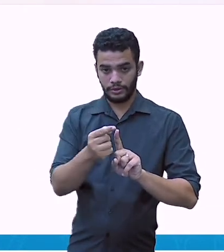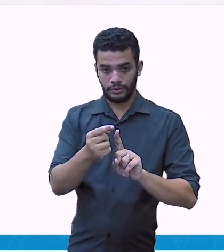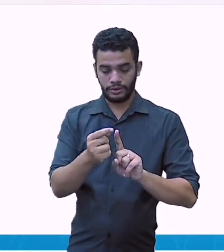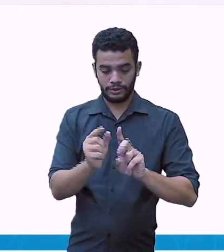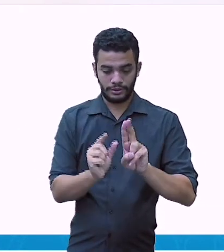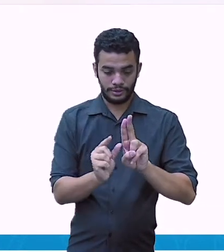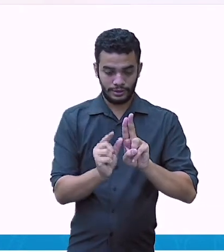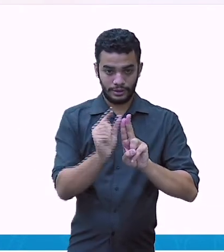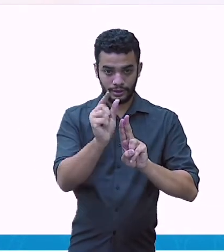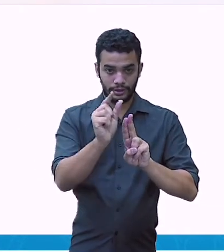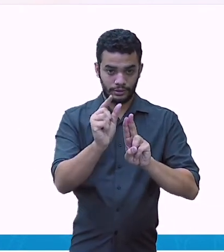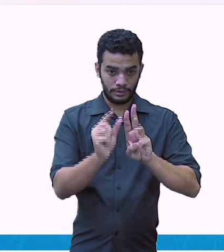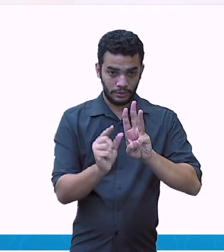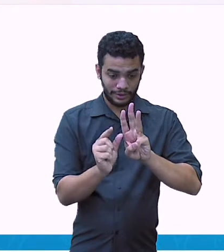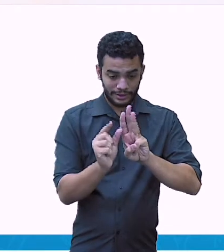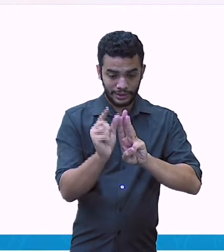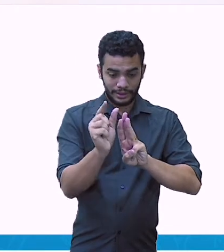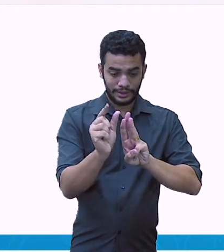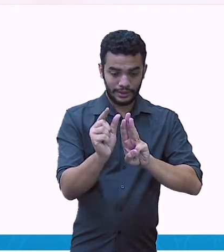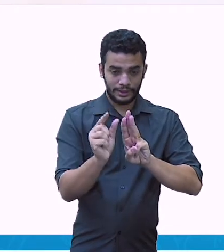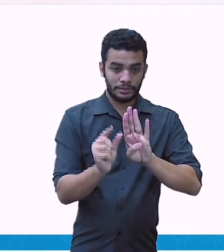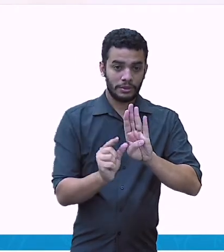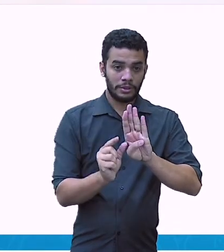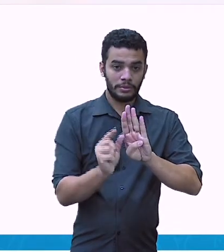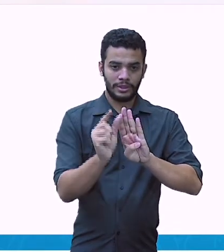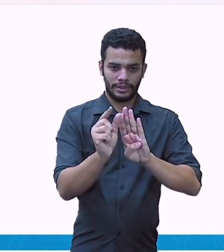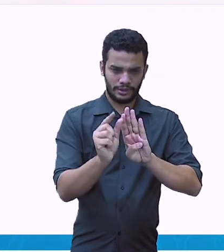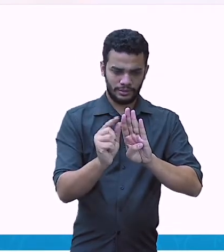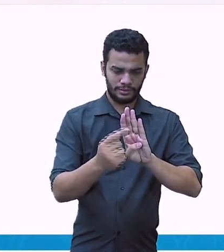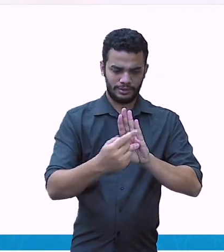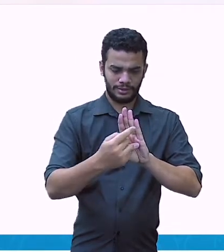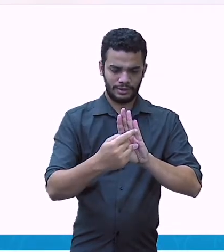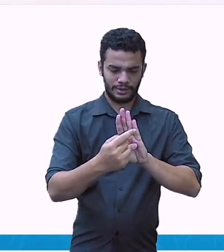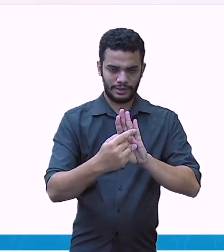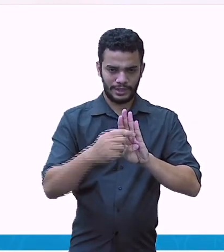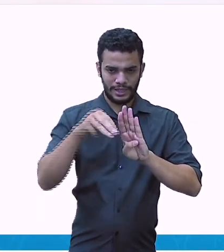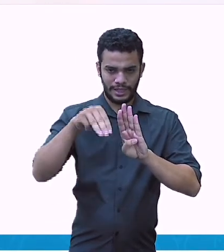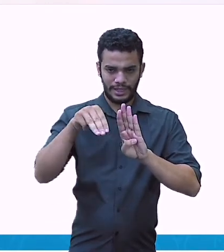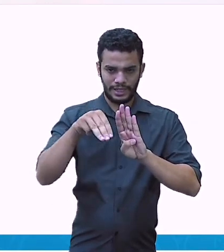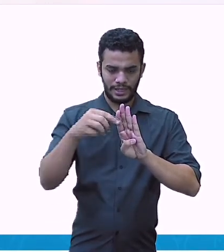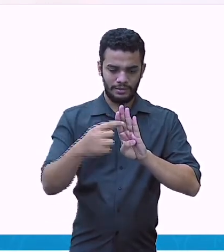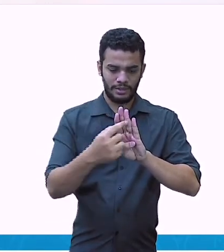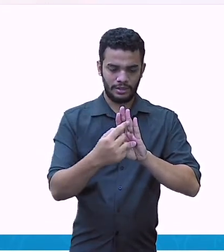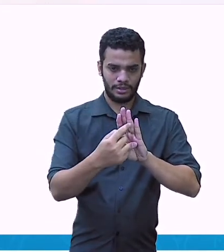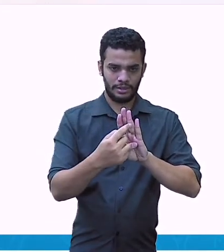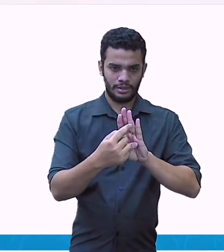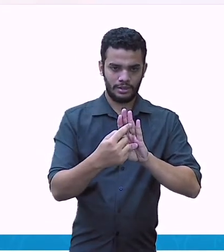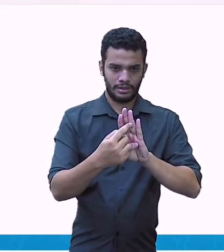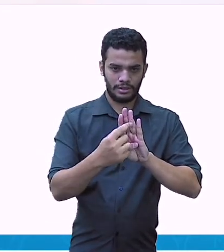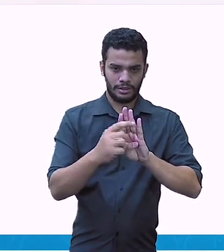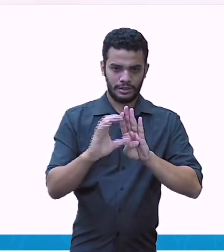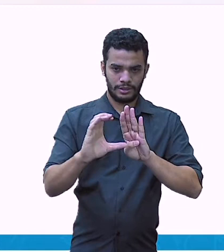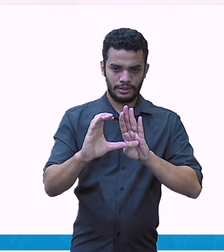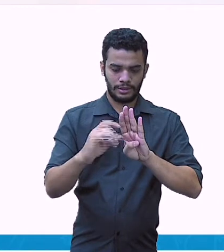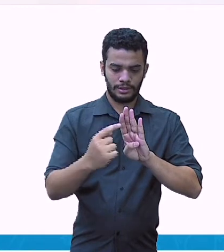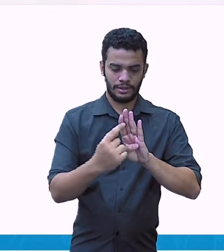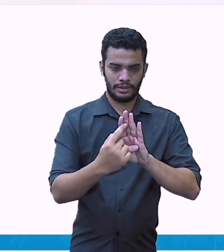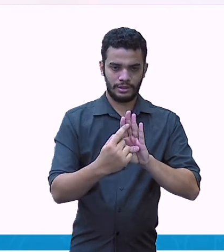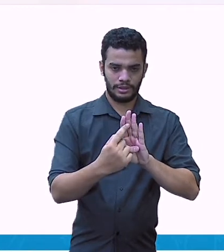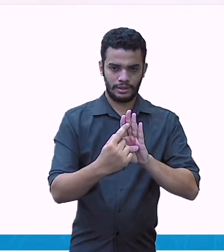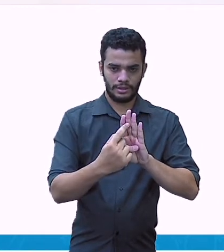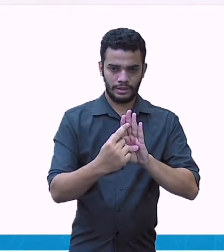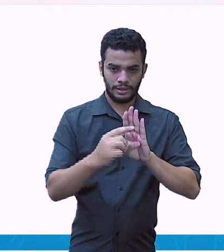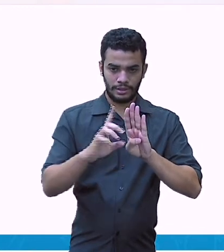centésimos e milésimos. O primeiro número, eu tenho todas essas, né? Eu tenho a unidade, tenho décimos,